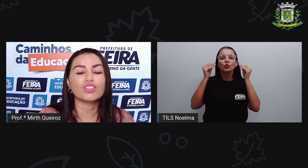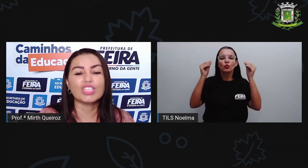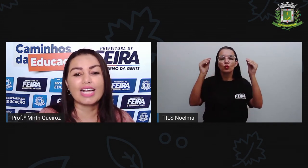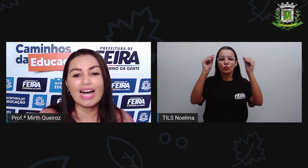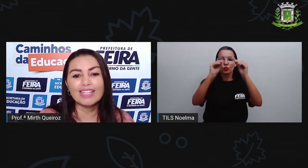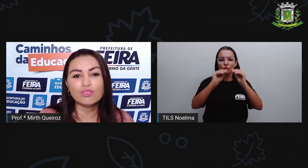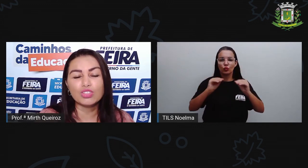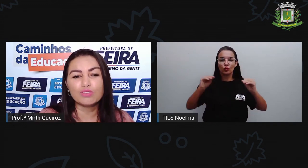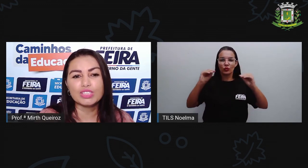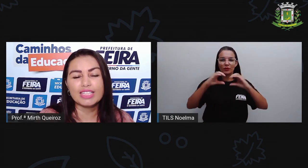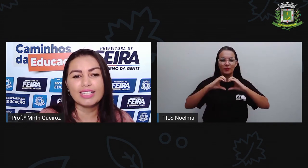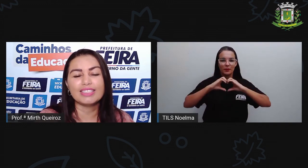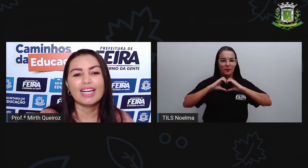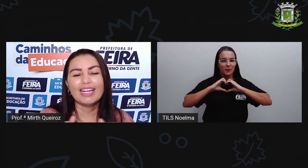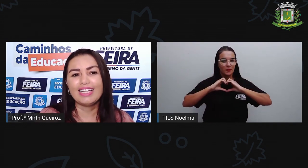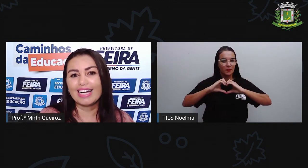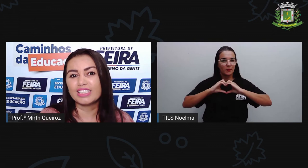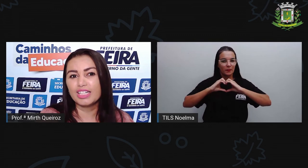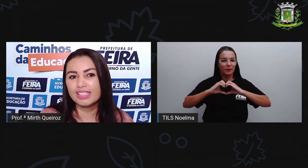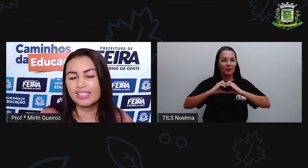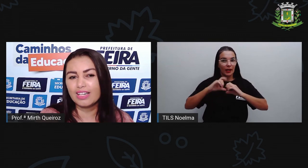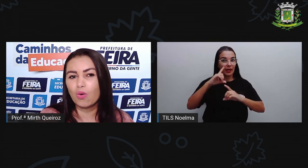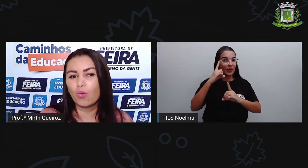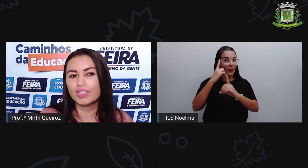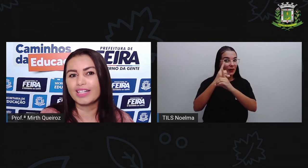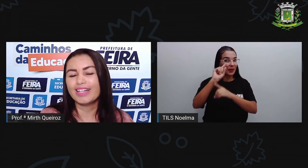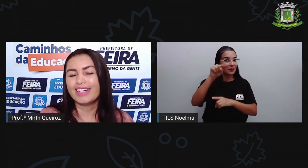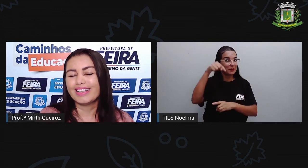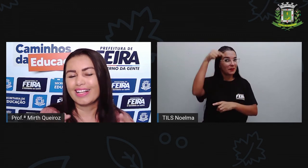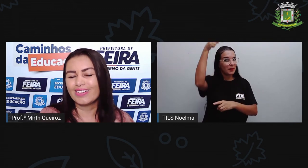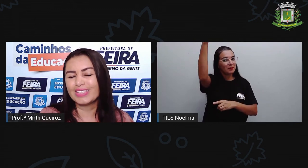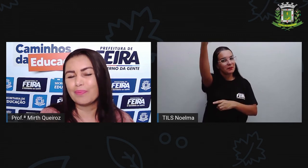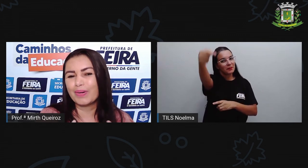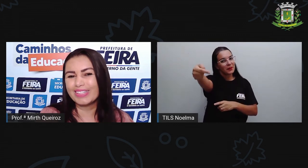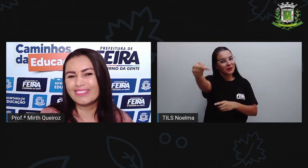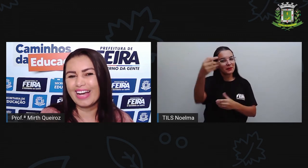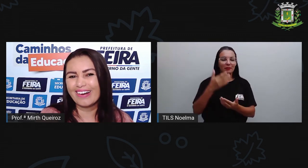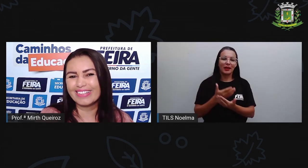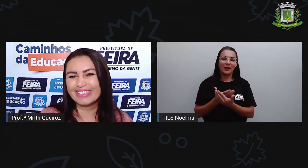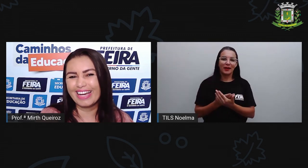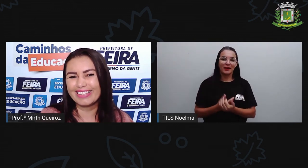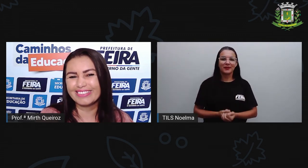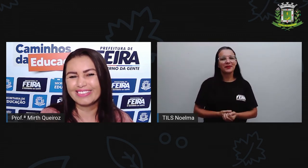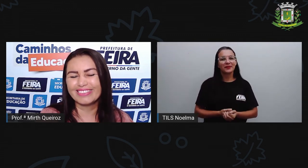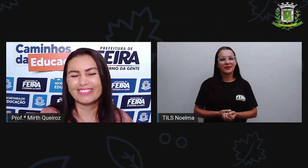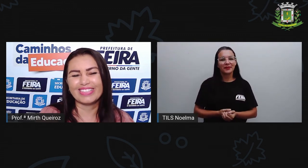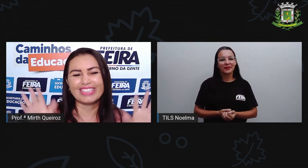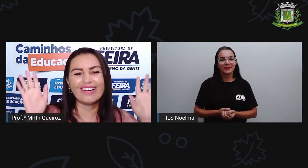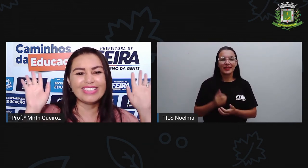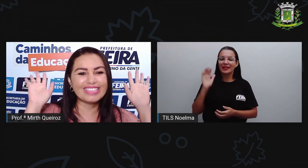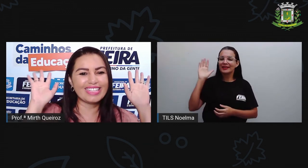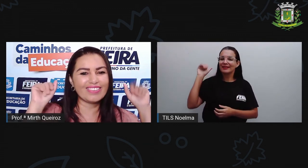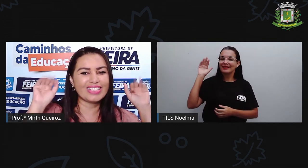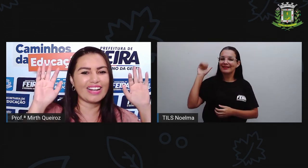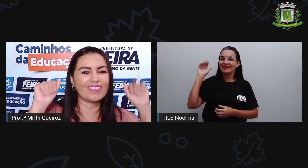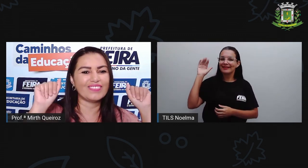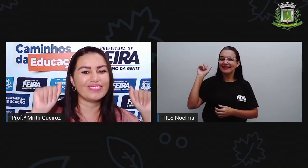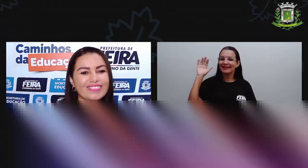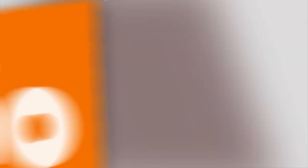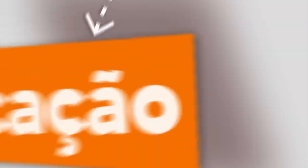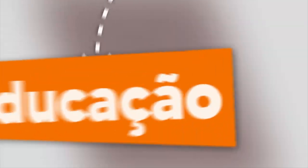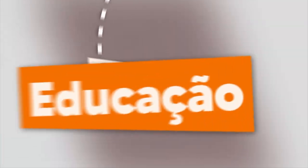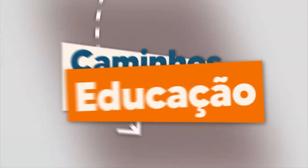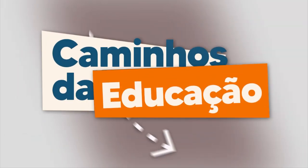coração de cada um de vocês e a gente se encontra na nossa próxima aula, certo? Beijão e tchau, tchau!